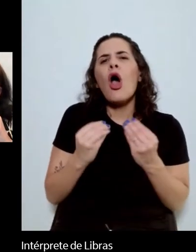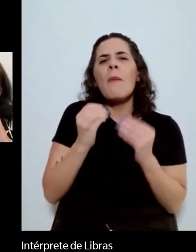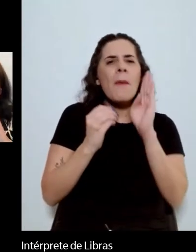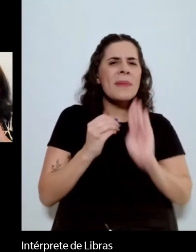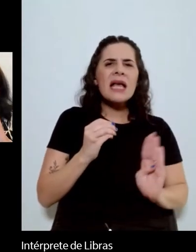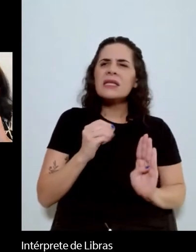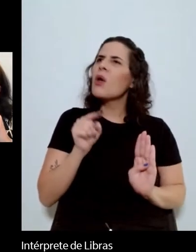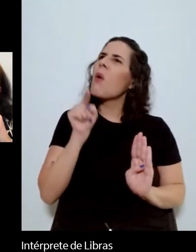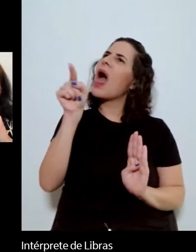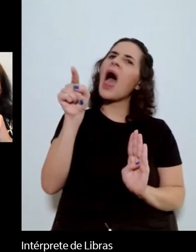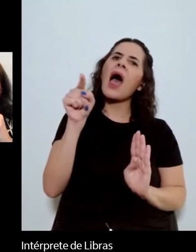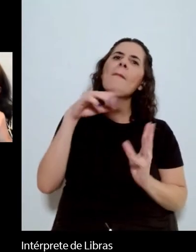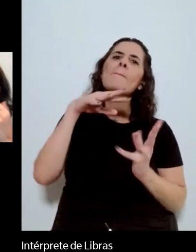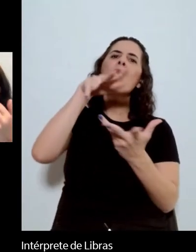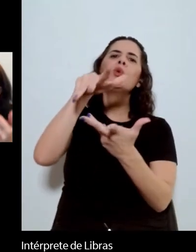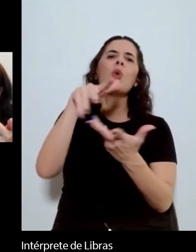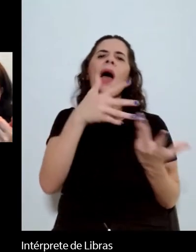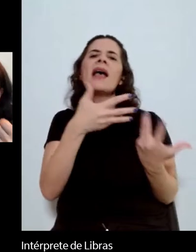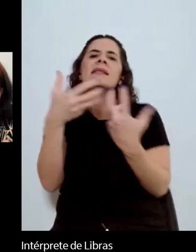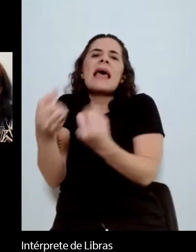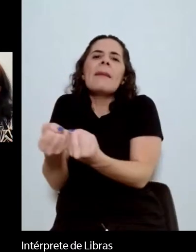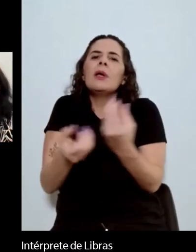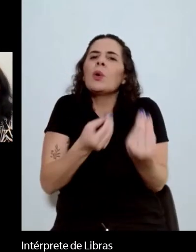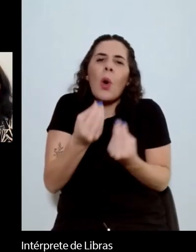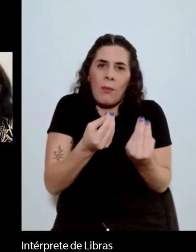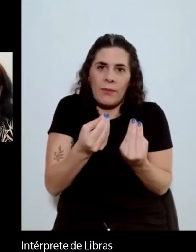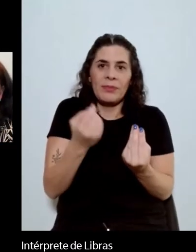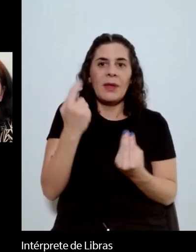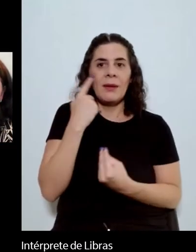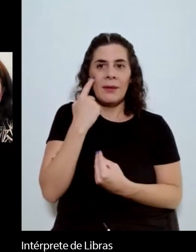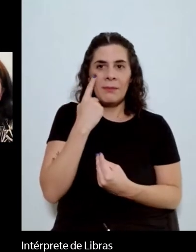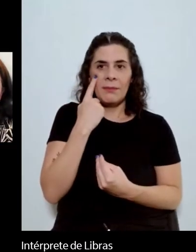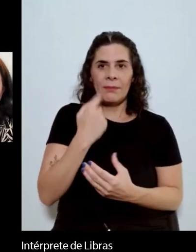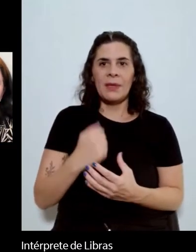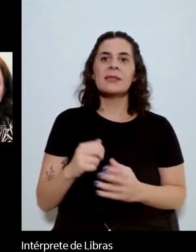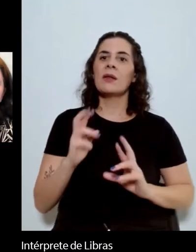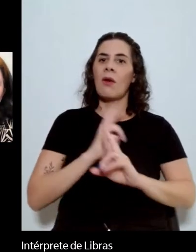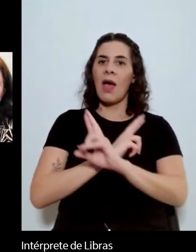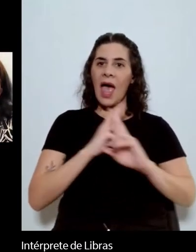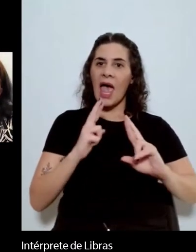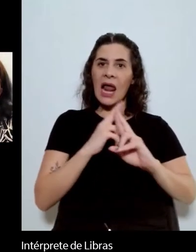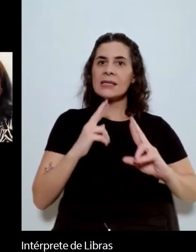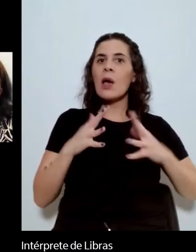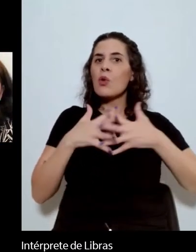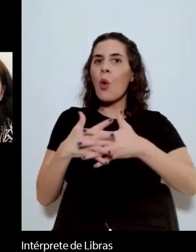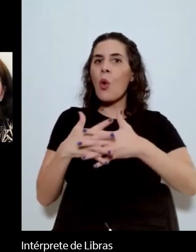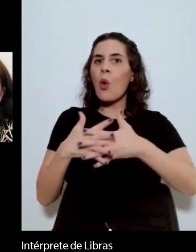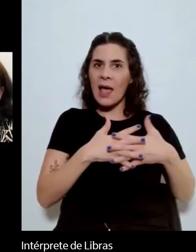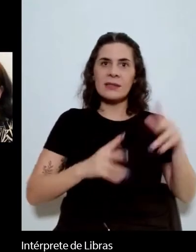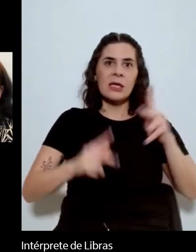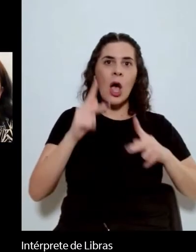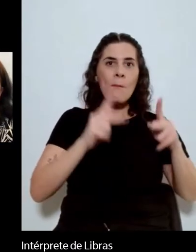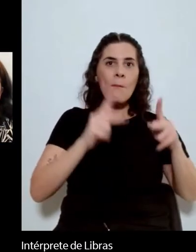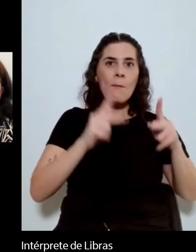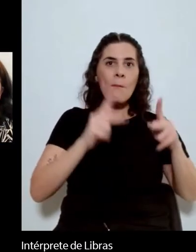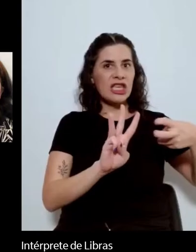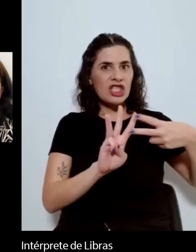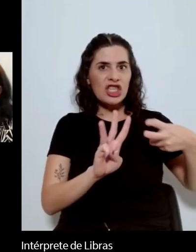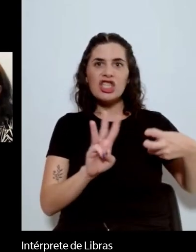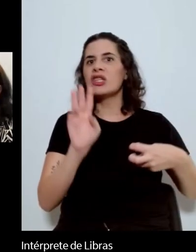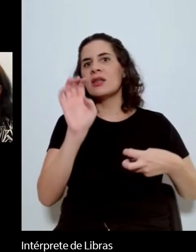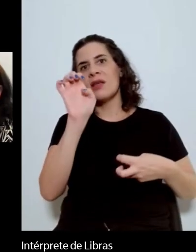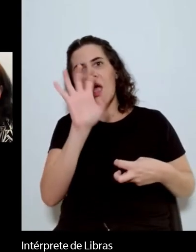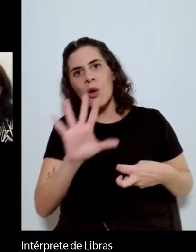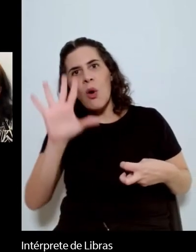da literatura mundial? Por relações complexas entre povos indígenas, europeus ou mestiços, pelas